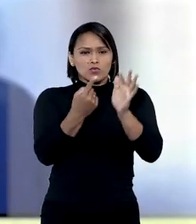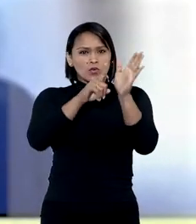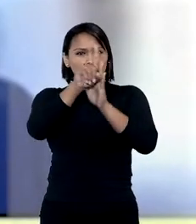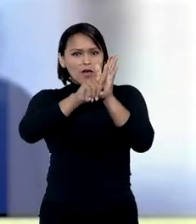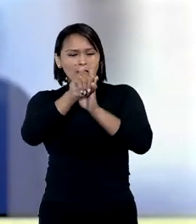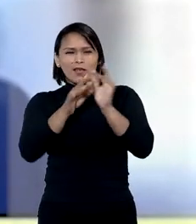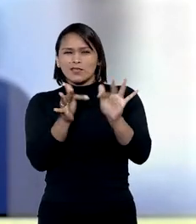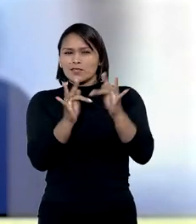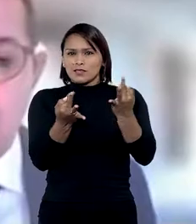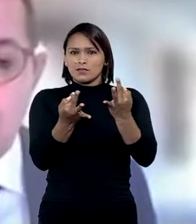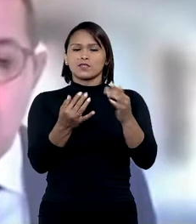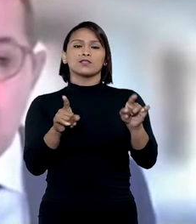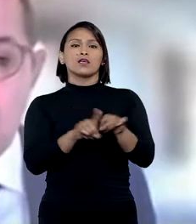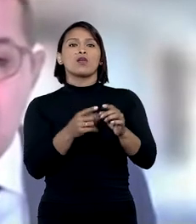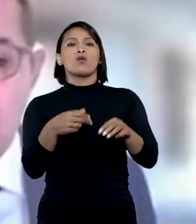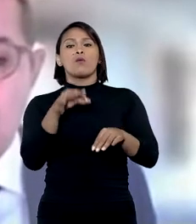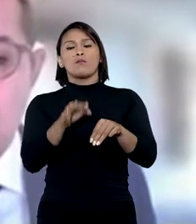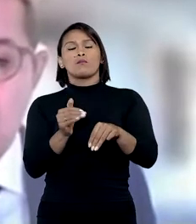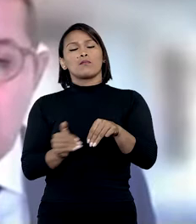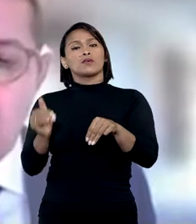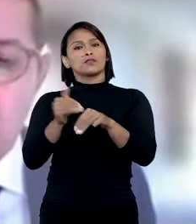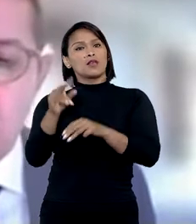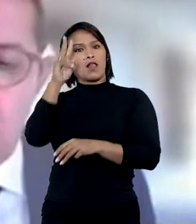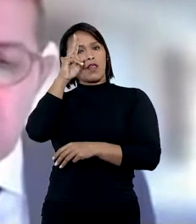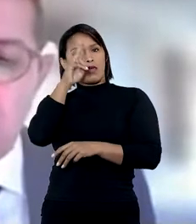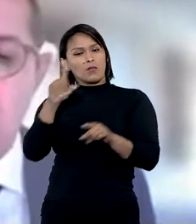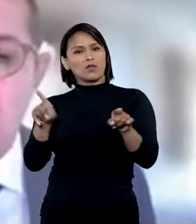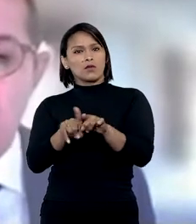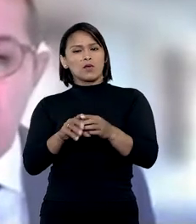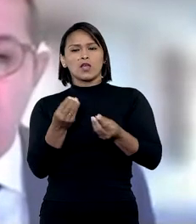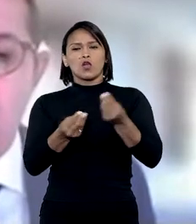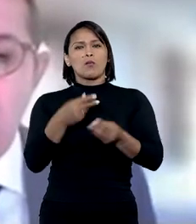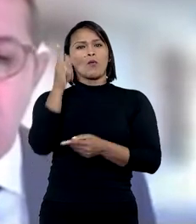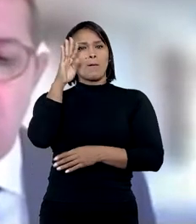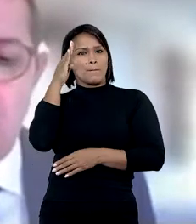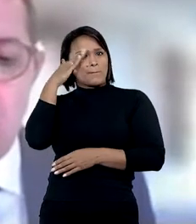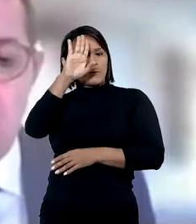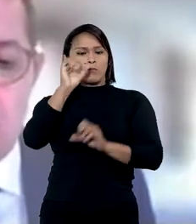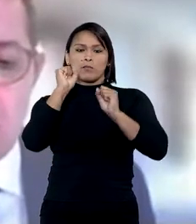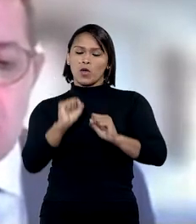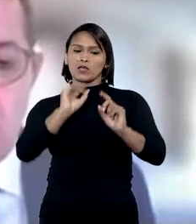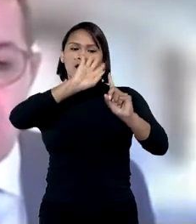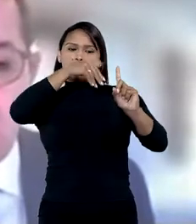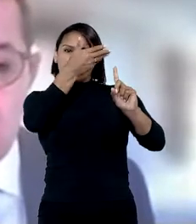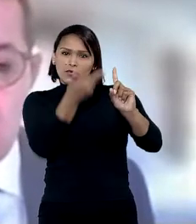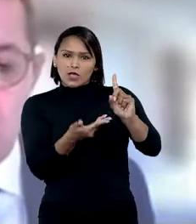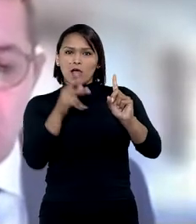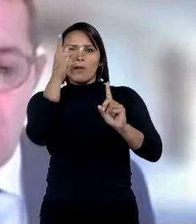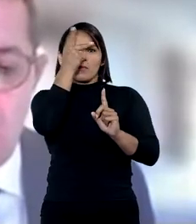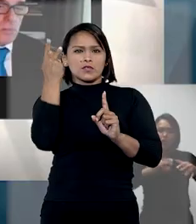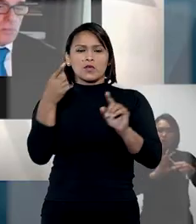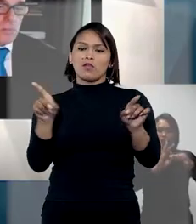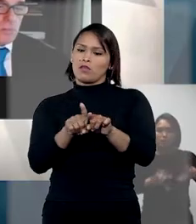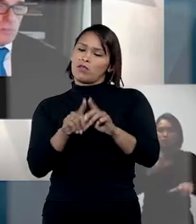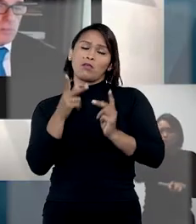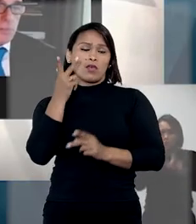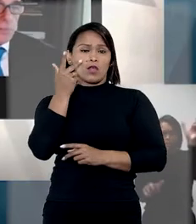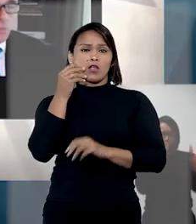de análise subjetiva. O magistrado ressaltou que, da mesma forma que o presidente pode ser elogiado por algumas pessoas,